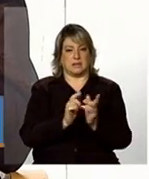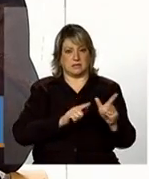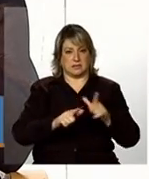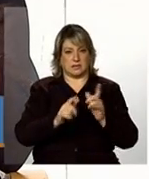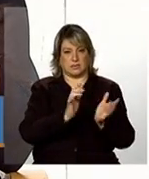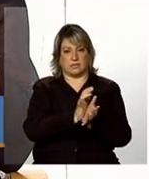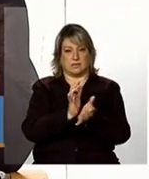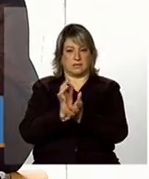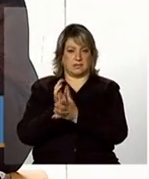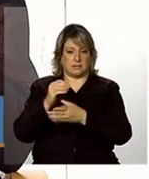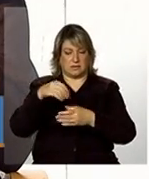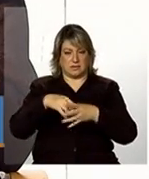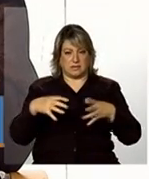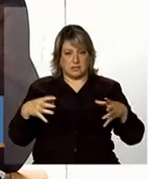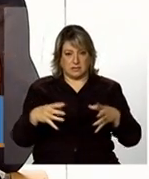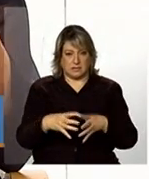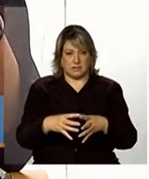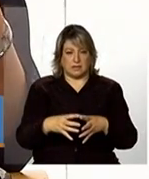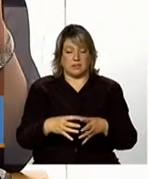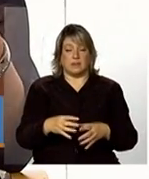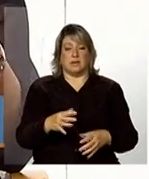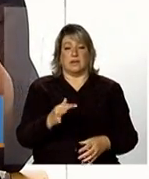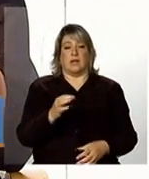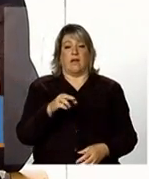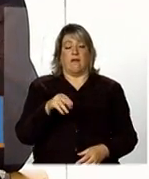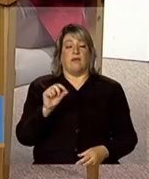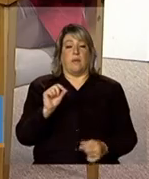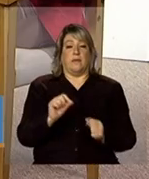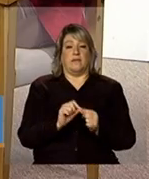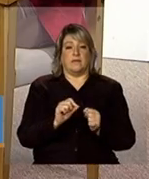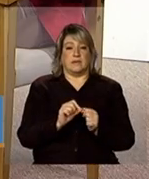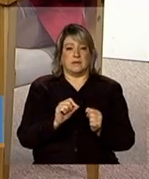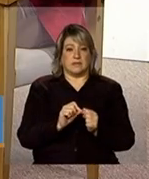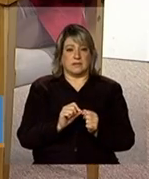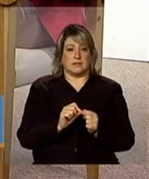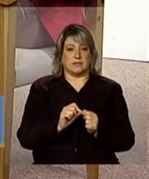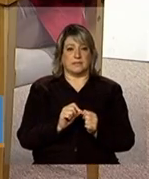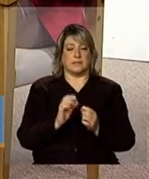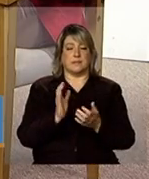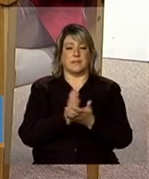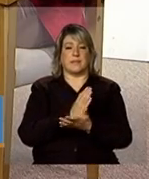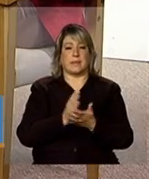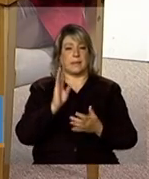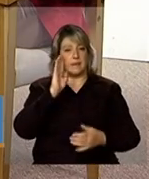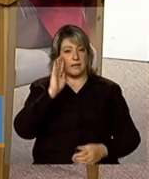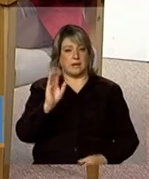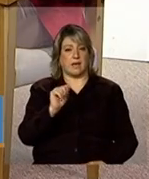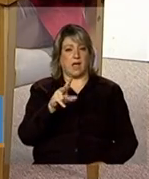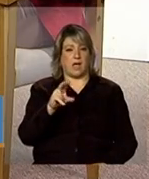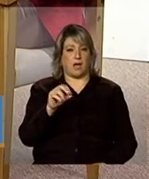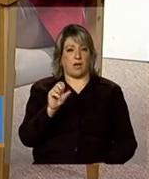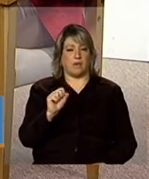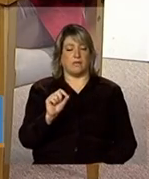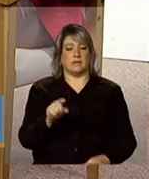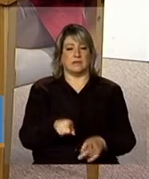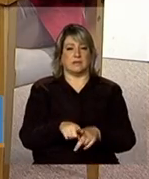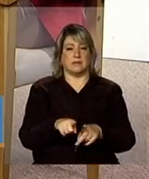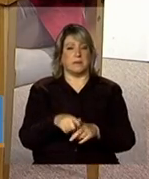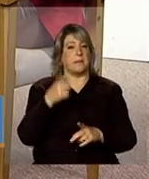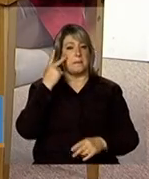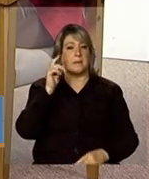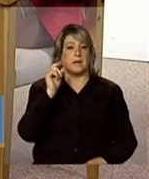de forma a estabelecer alguns objetivos e algumas formas para que